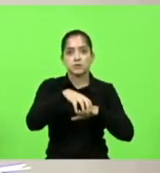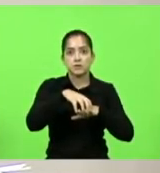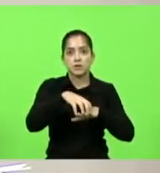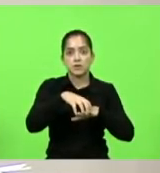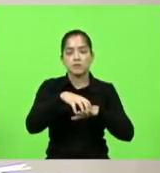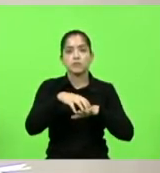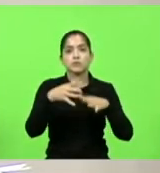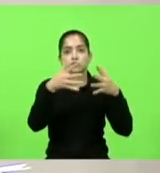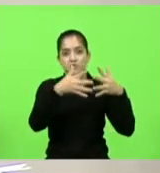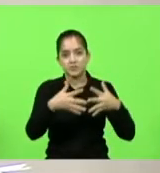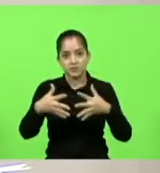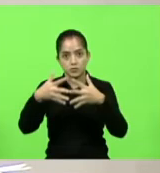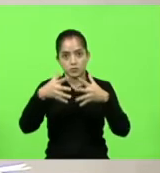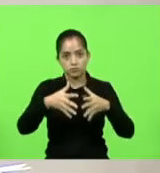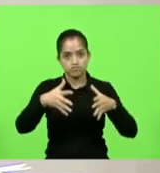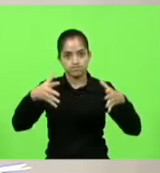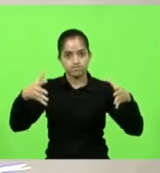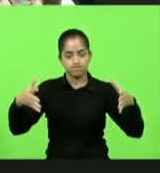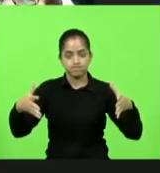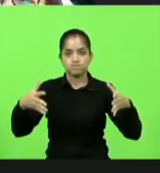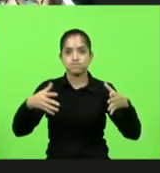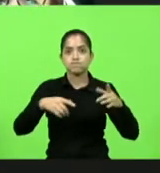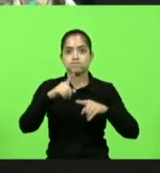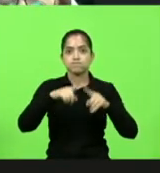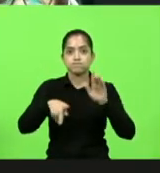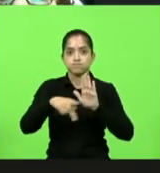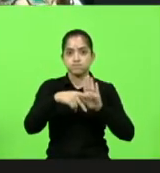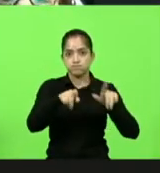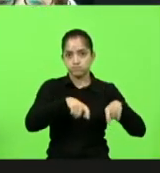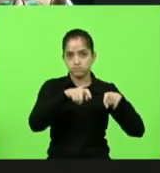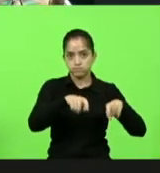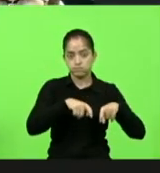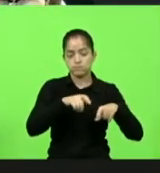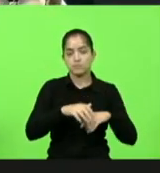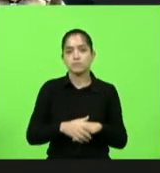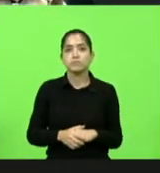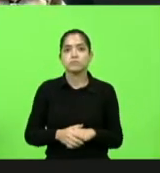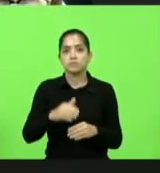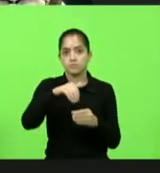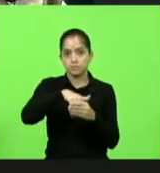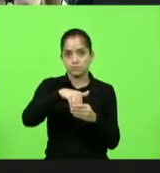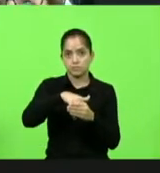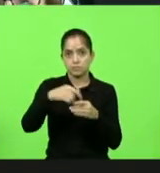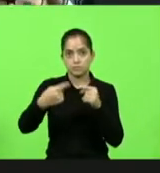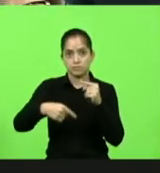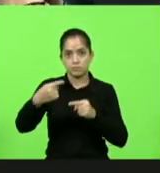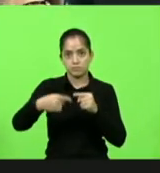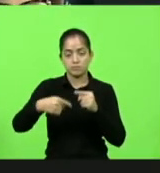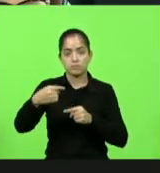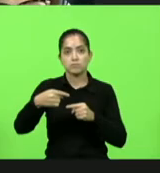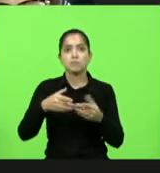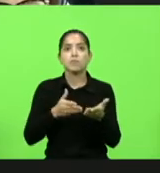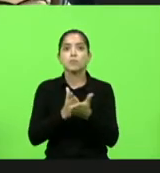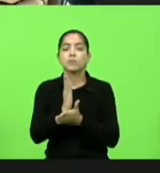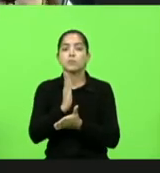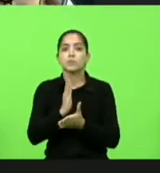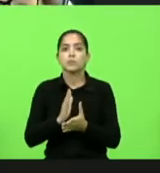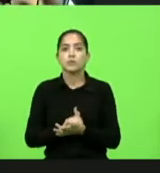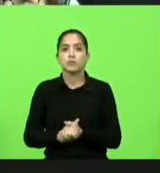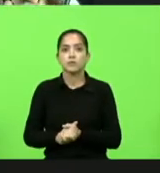agrícolas. Em votação? Em discussão? Em votação, aprovado.